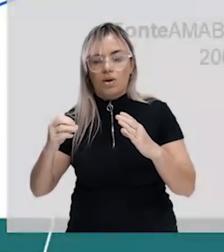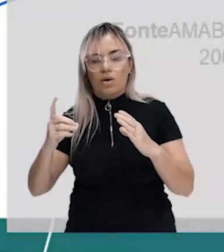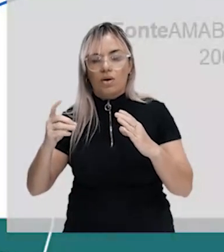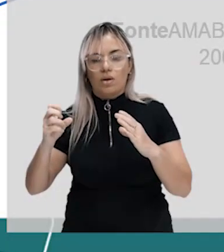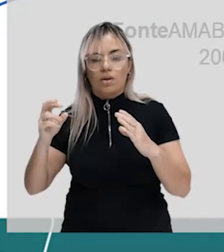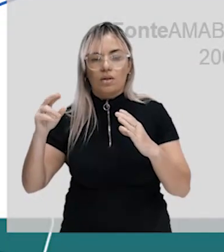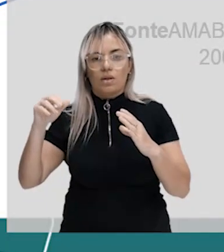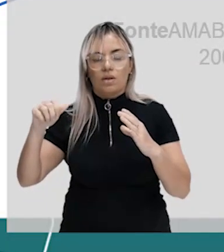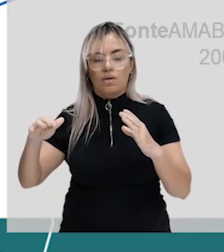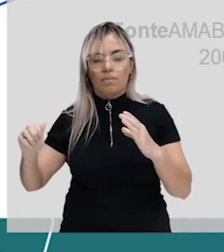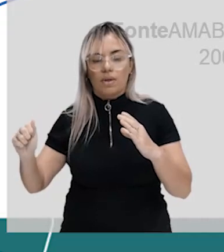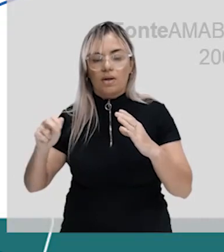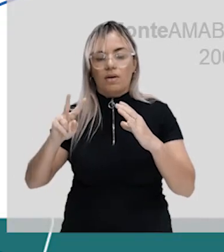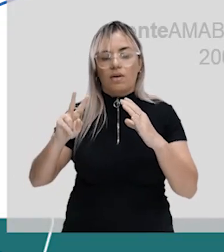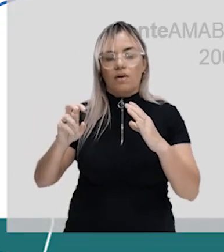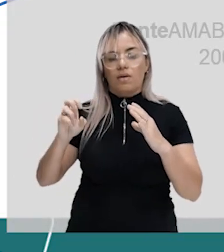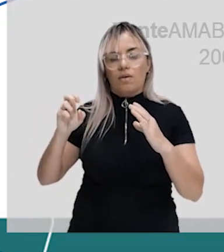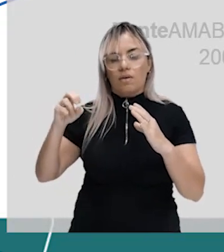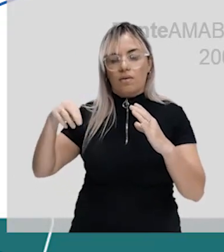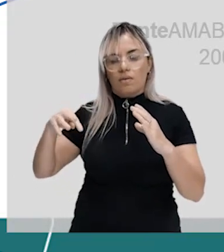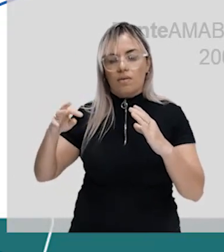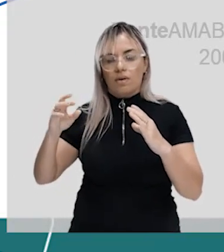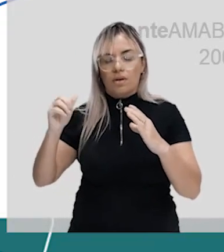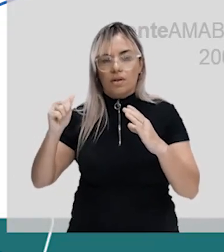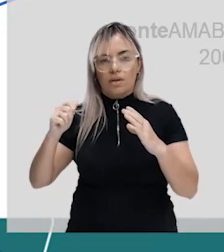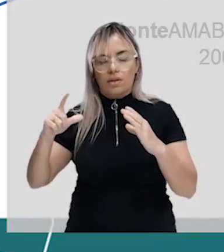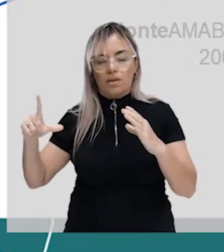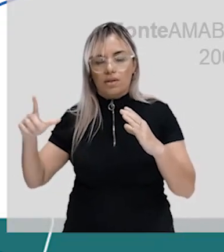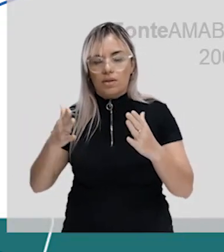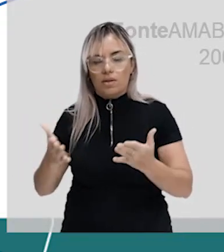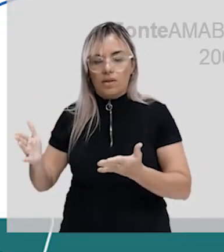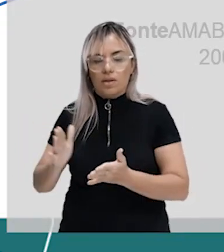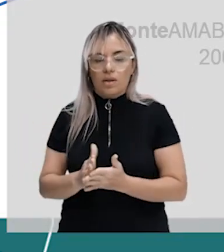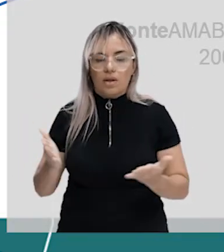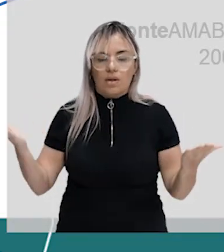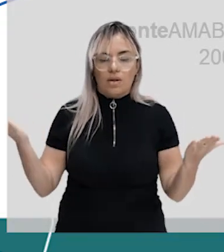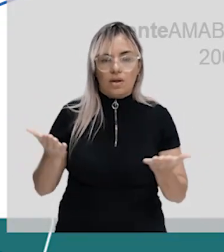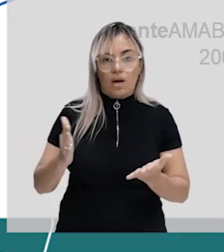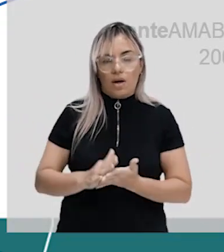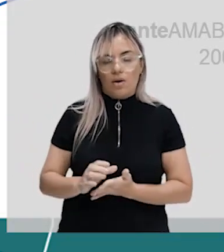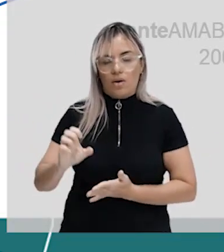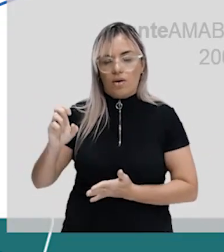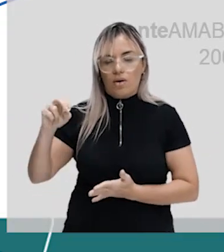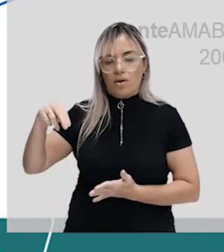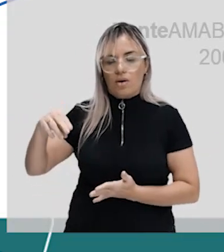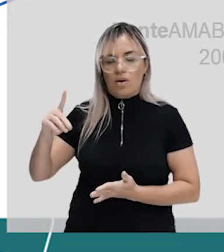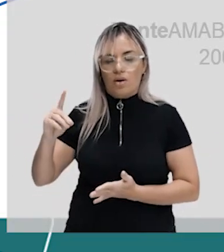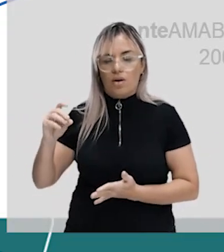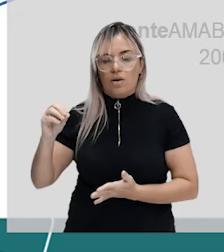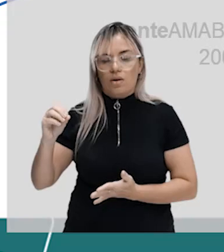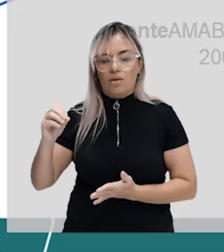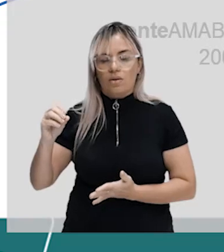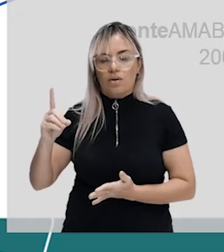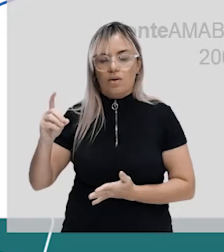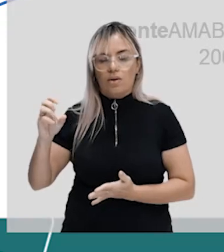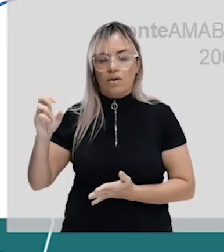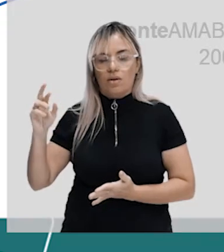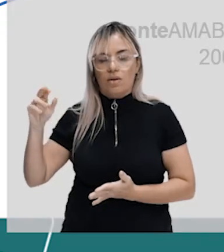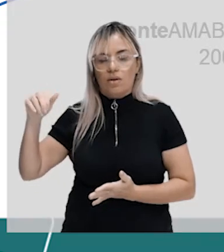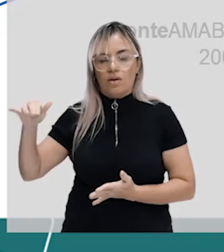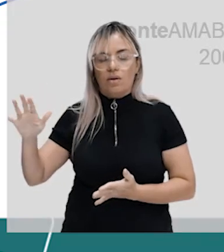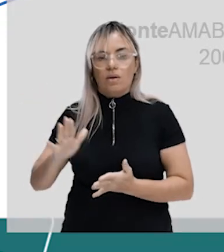E o endoderma? O endoderma, pessoal, são essas células que formam, tá sendo representado por células